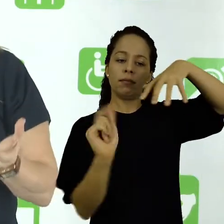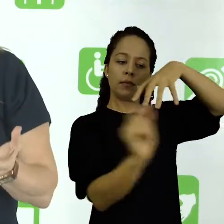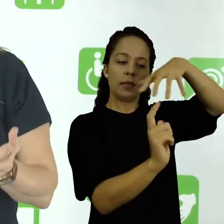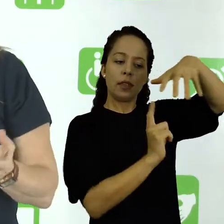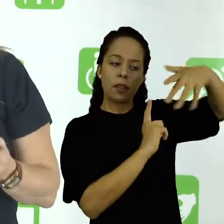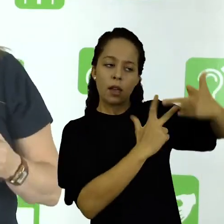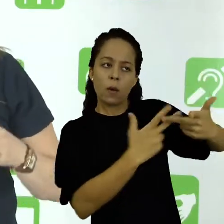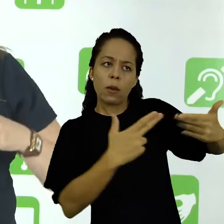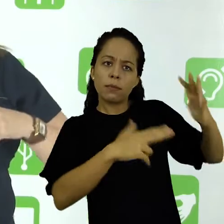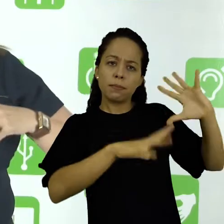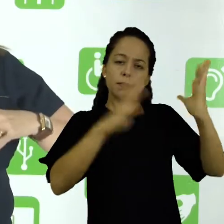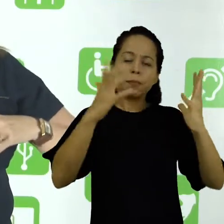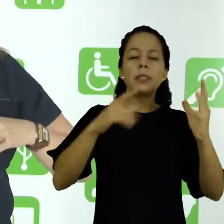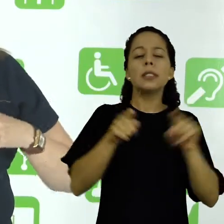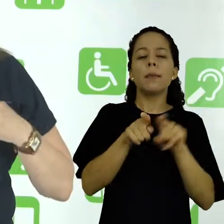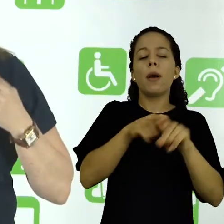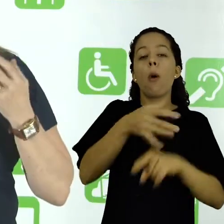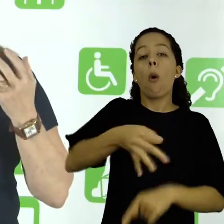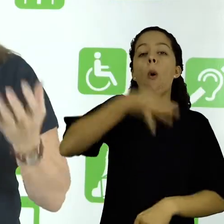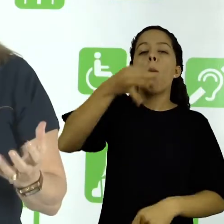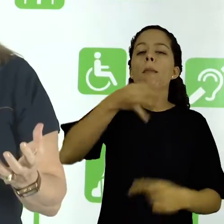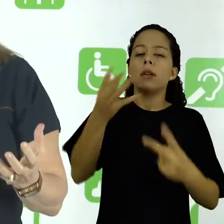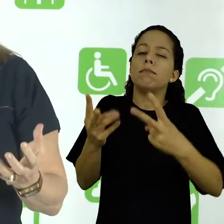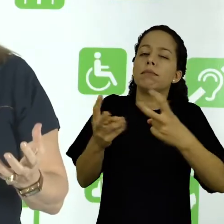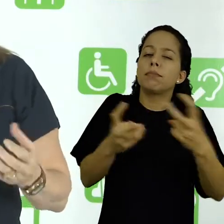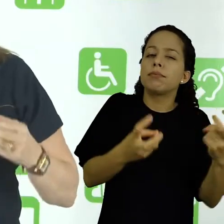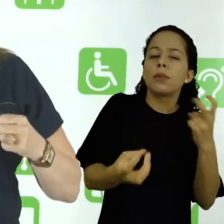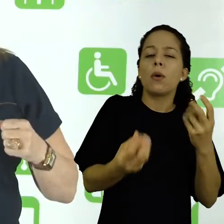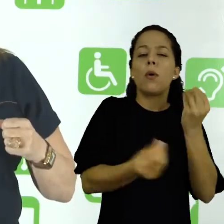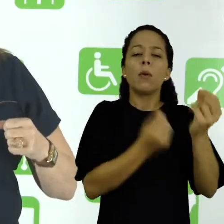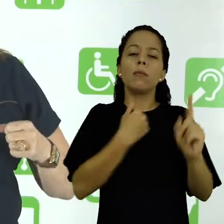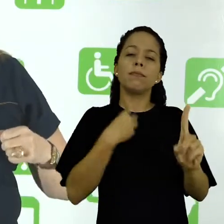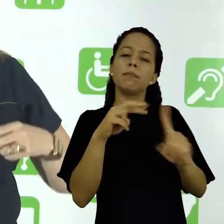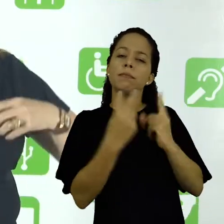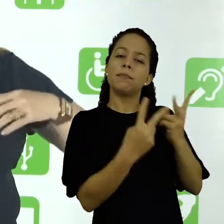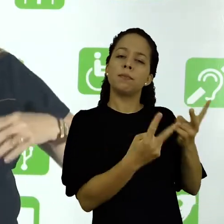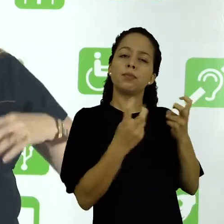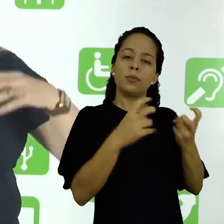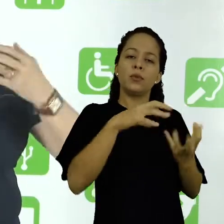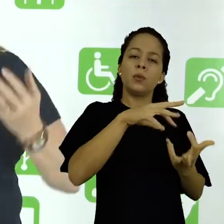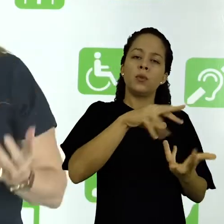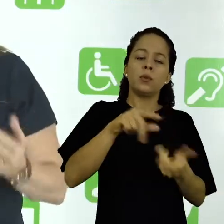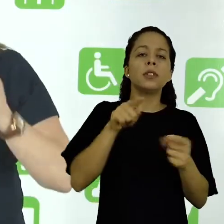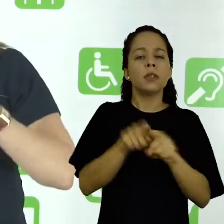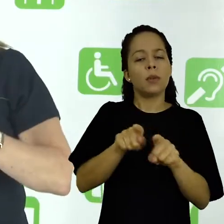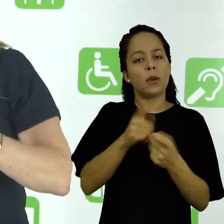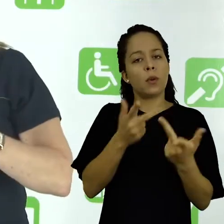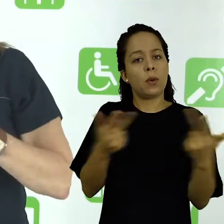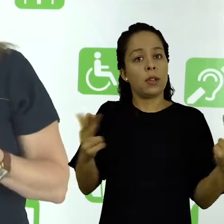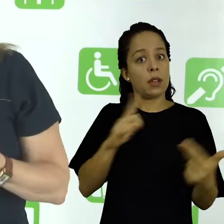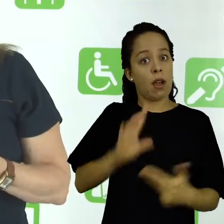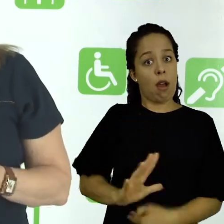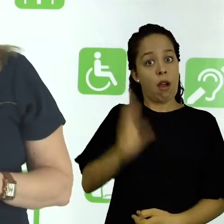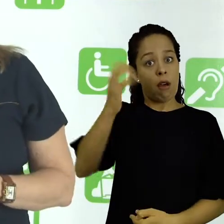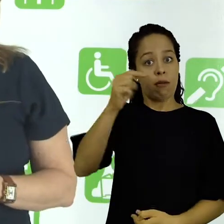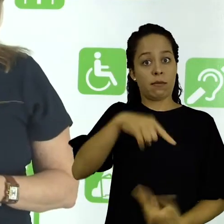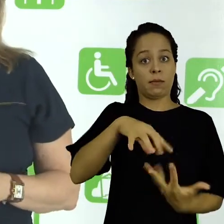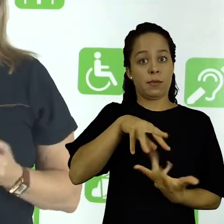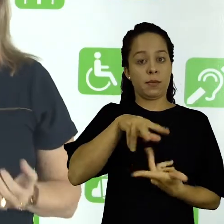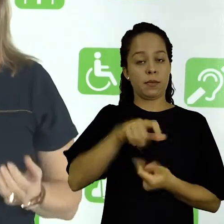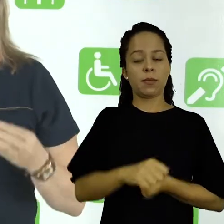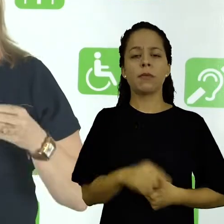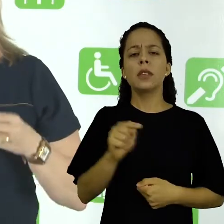percepções que ele tem, como ele vê o mundo, como ele vê fatos relacionados ao mundo. Ou seja,